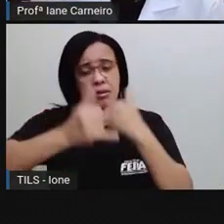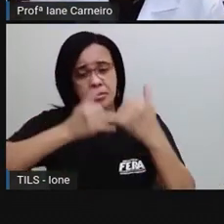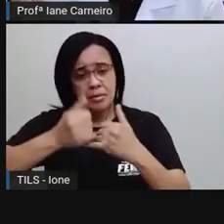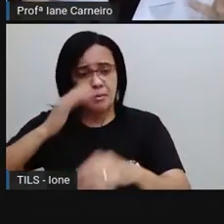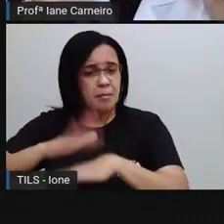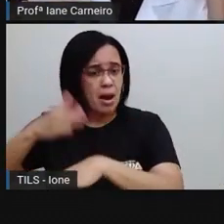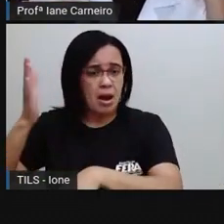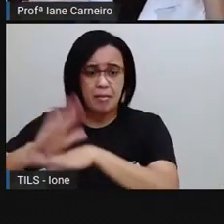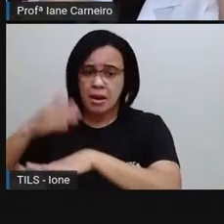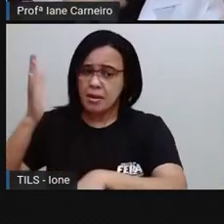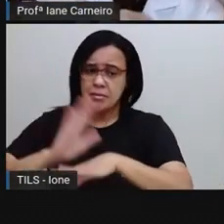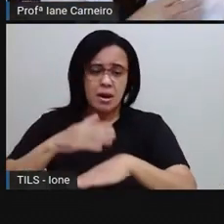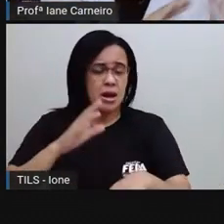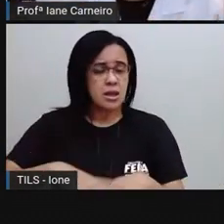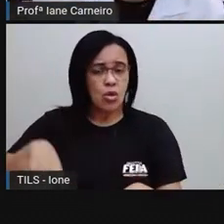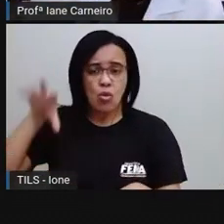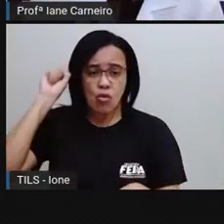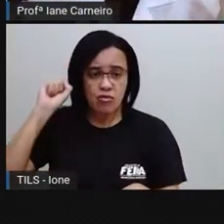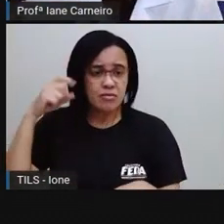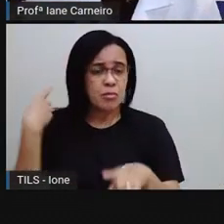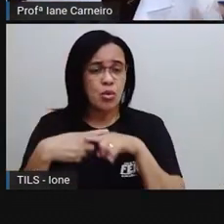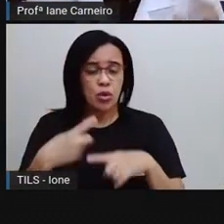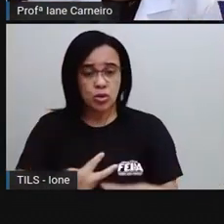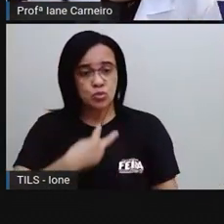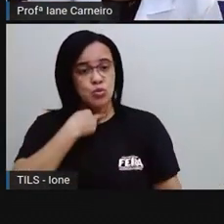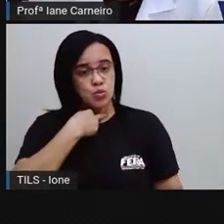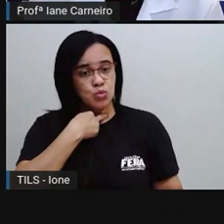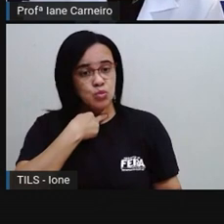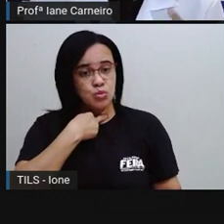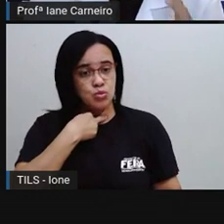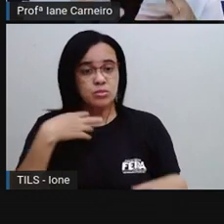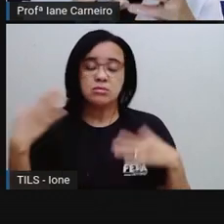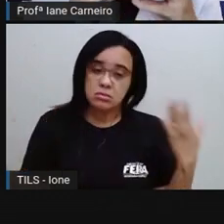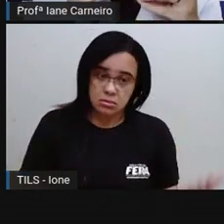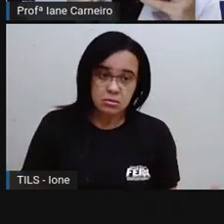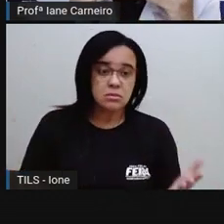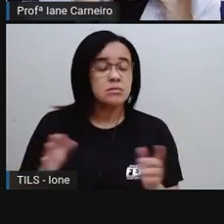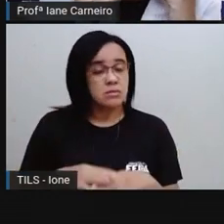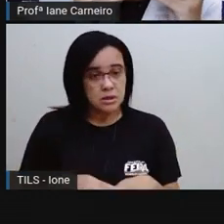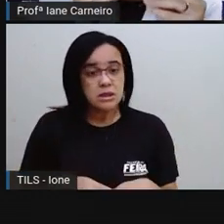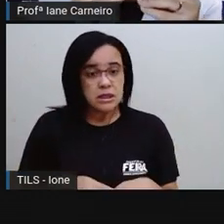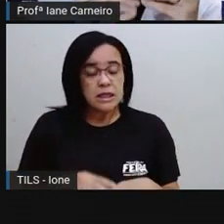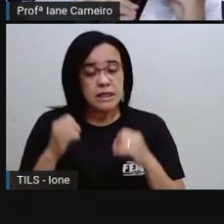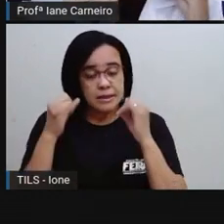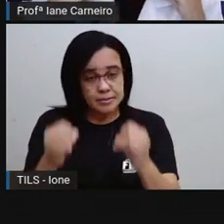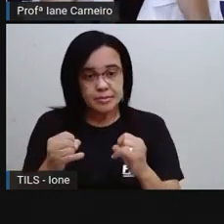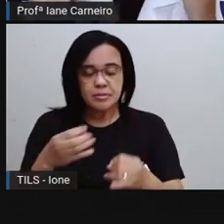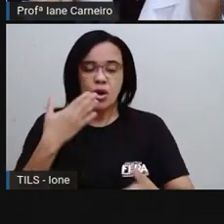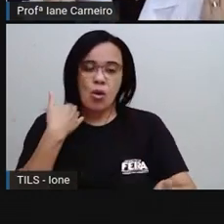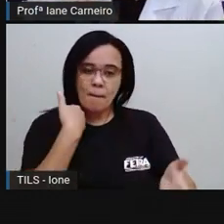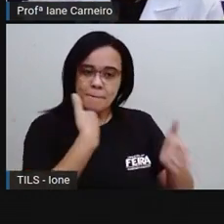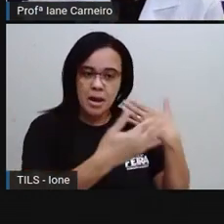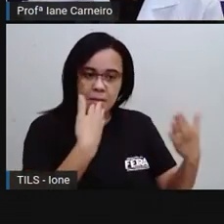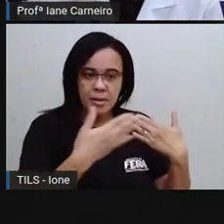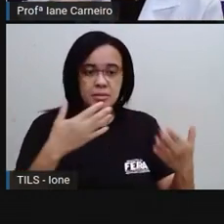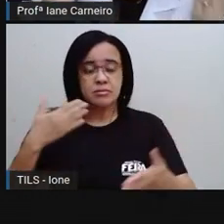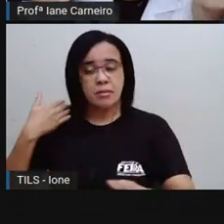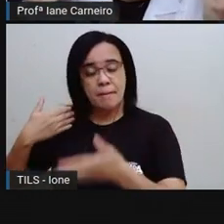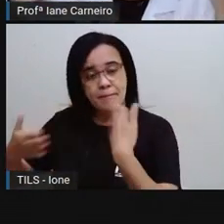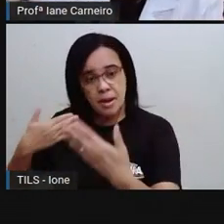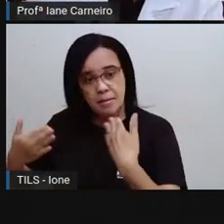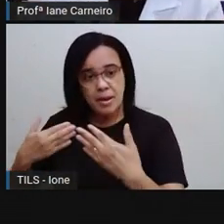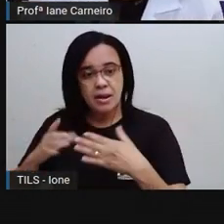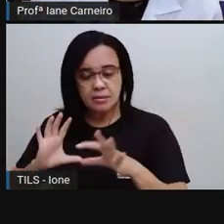eu não te ouvi porque eu estava ocupada fazendo alguma coisa, né? Então, quando a gente conversa, os dois se entendem,